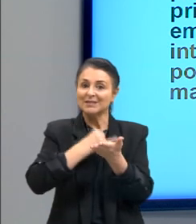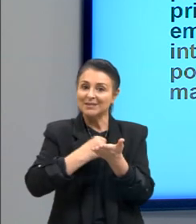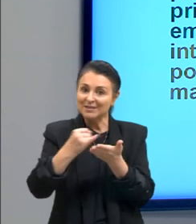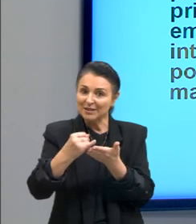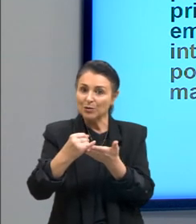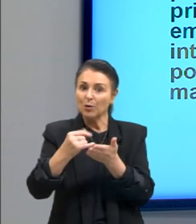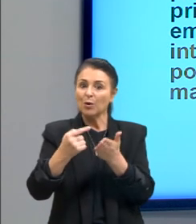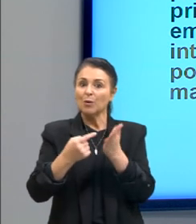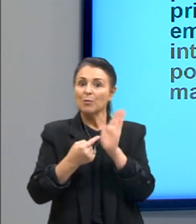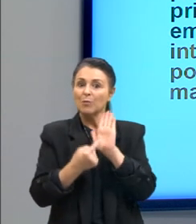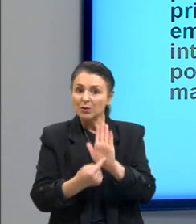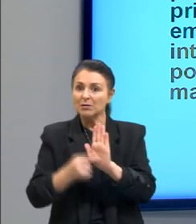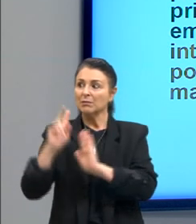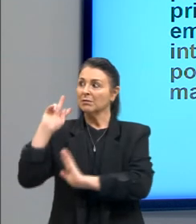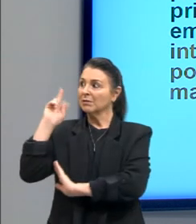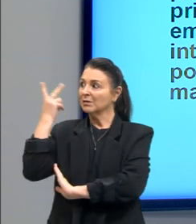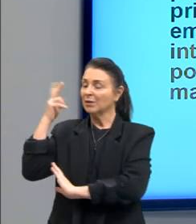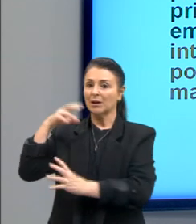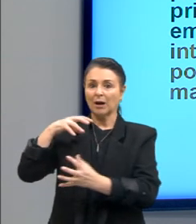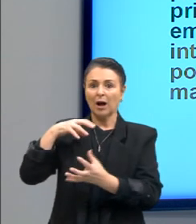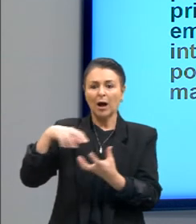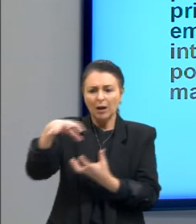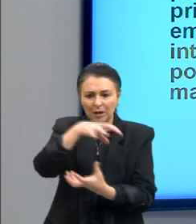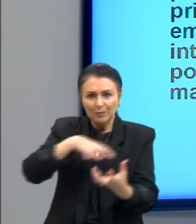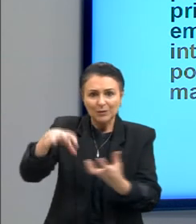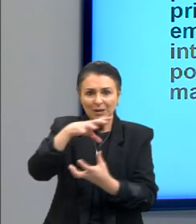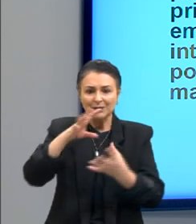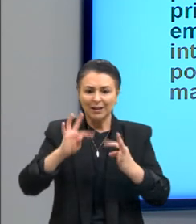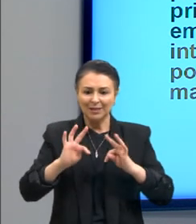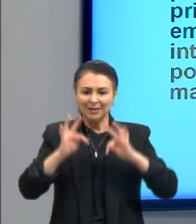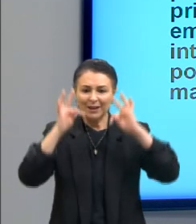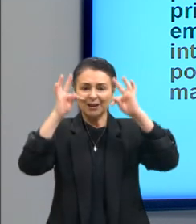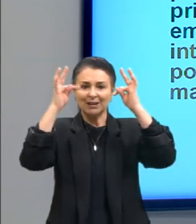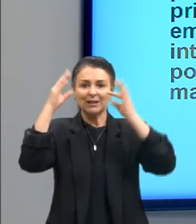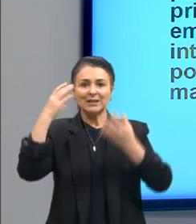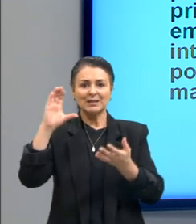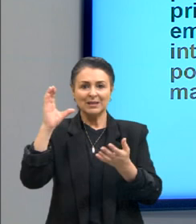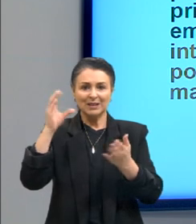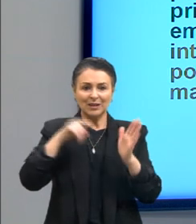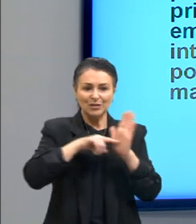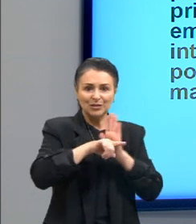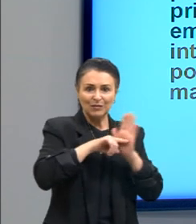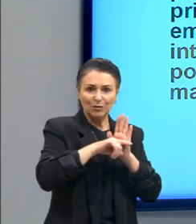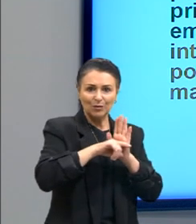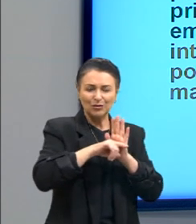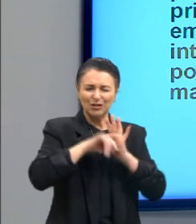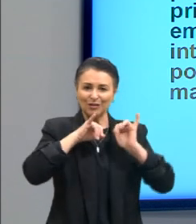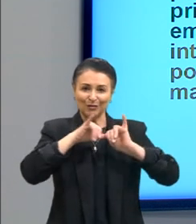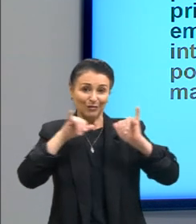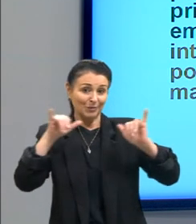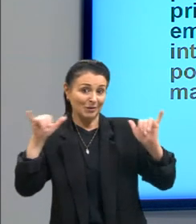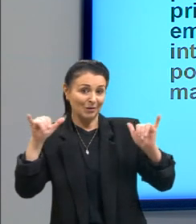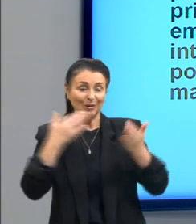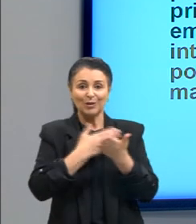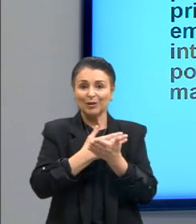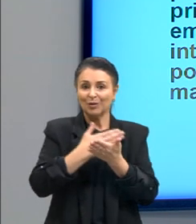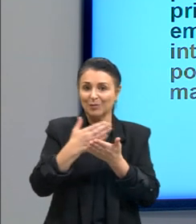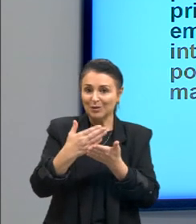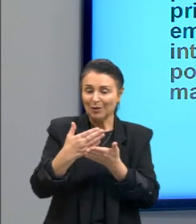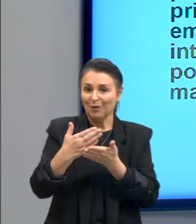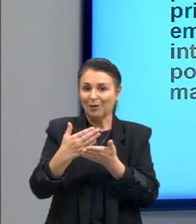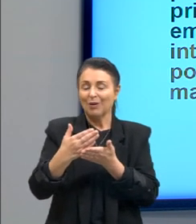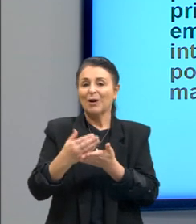histórica a revolução técnico-científico e informacional iniciada na segunda